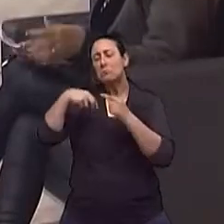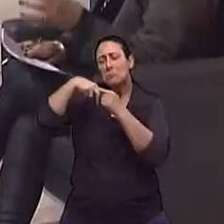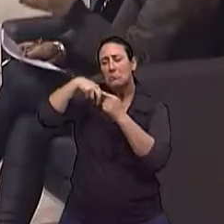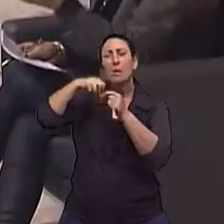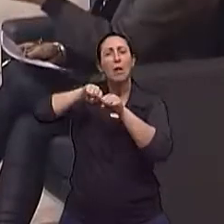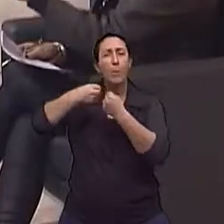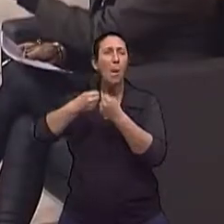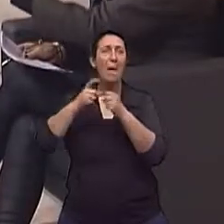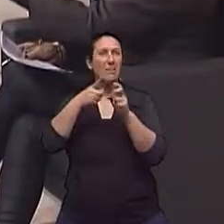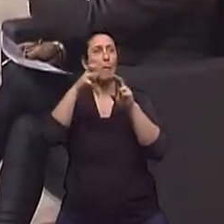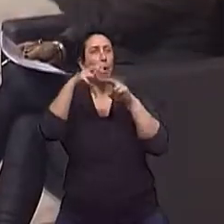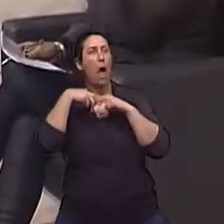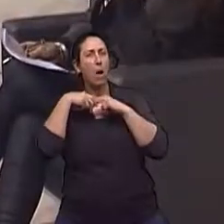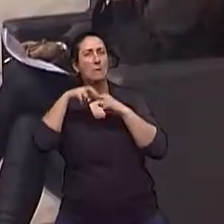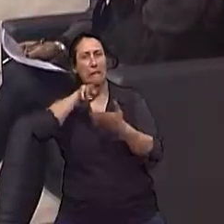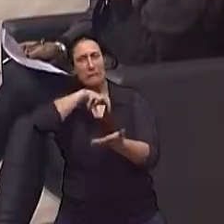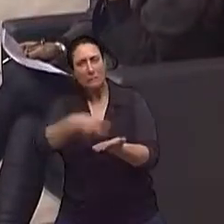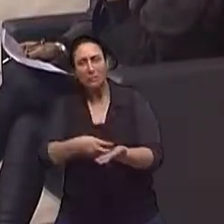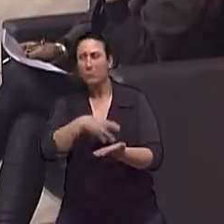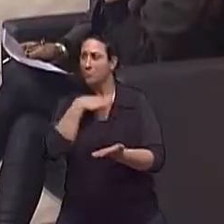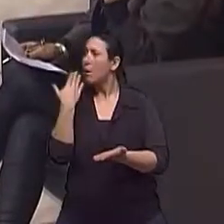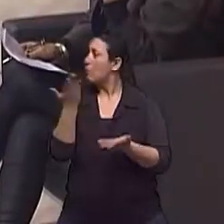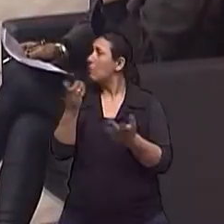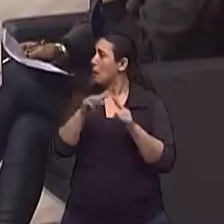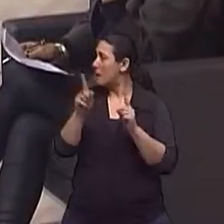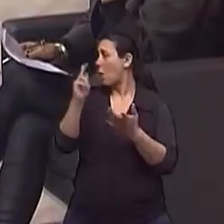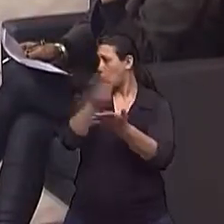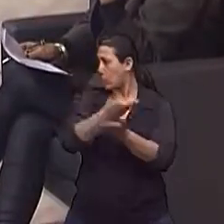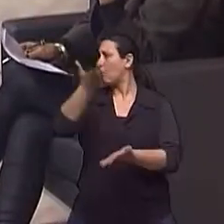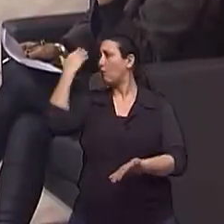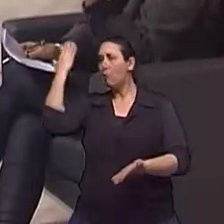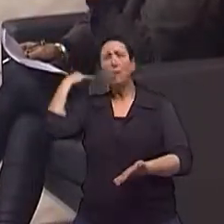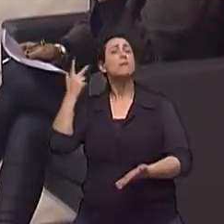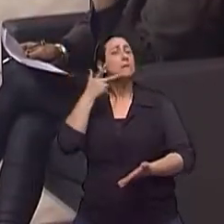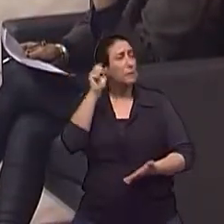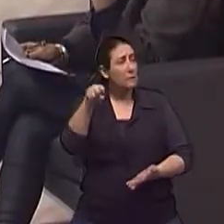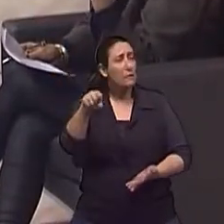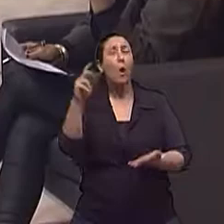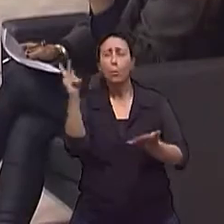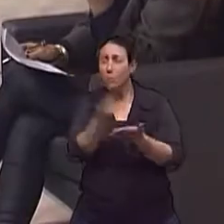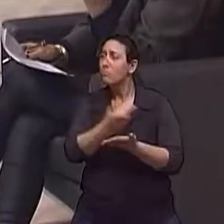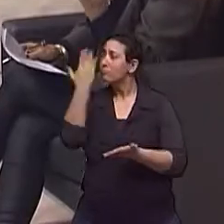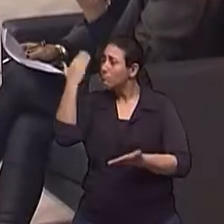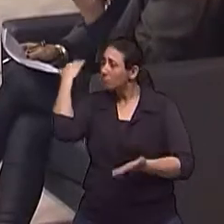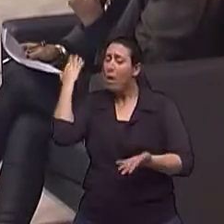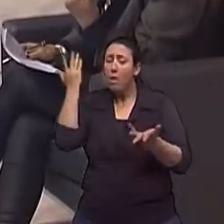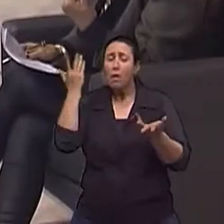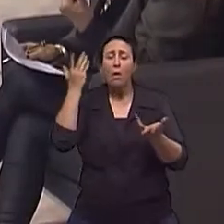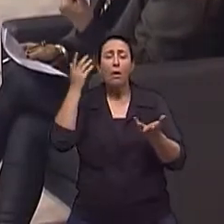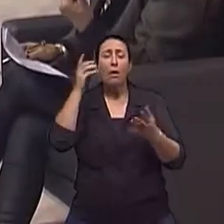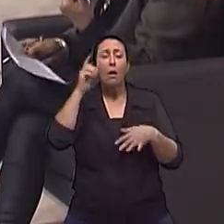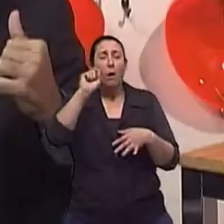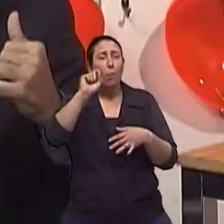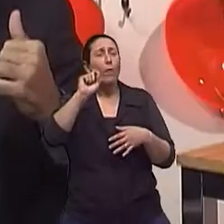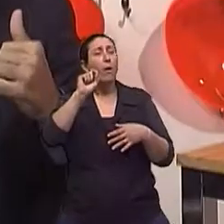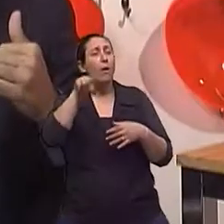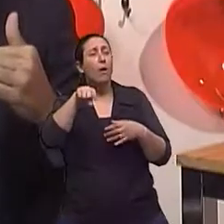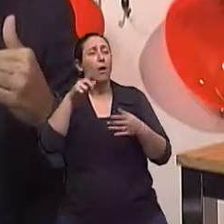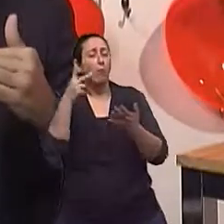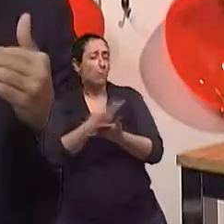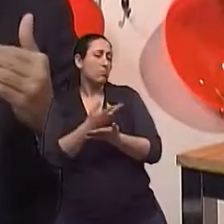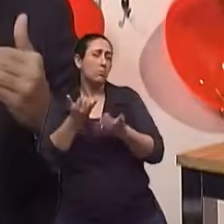vai quedas frequentes. Tá, mas a causa foi lá atrás. A causa básica, ela atrás, muitas vezes lá, o Parkinsonismo,